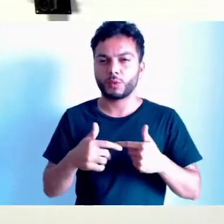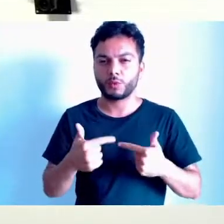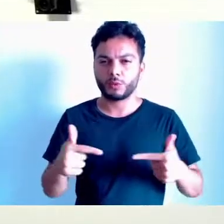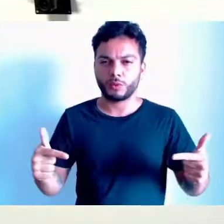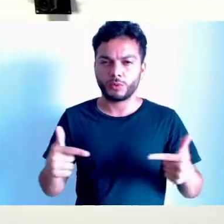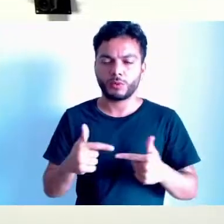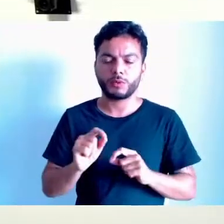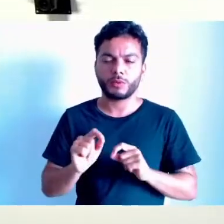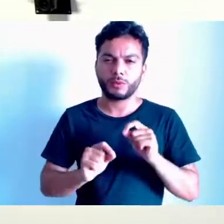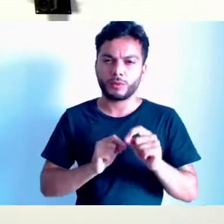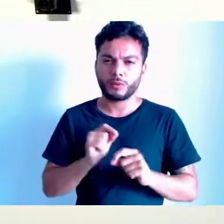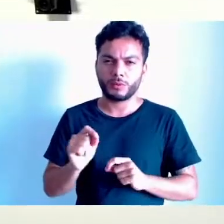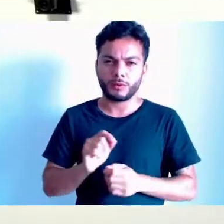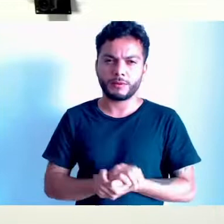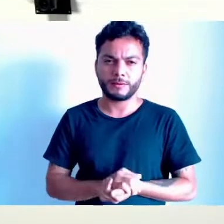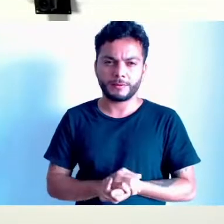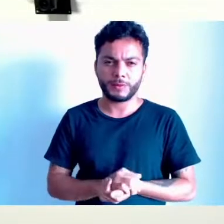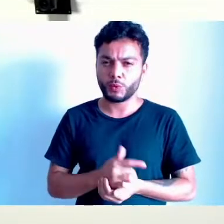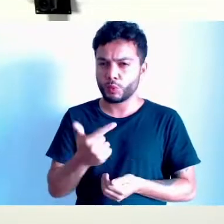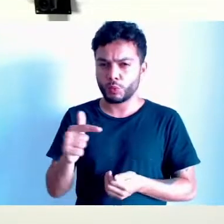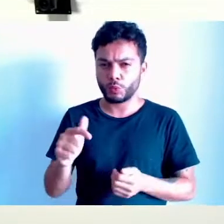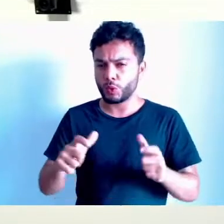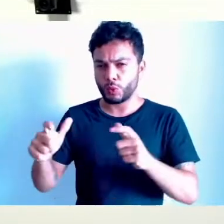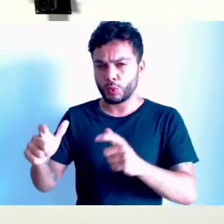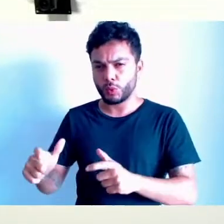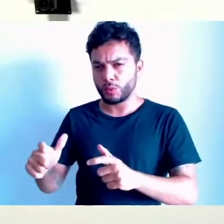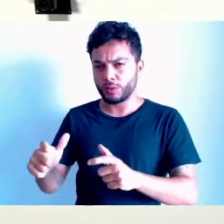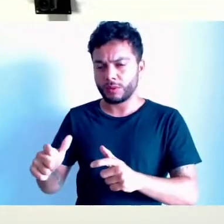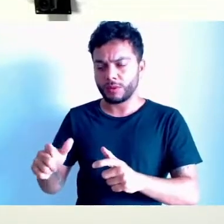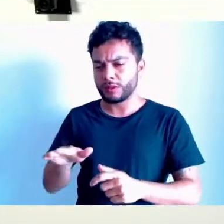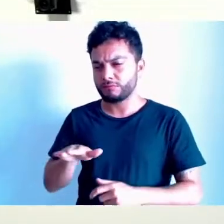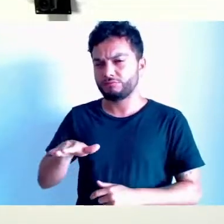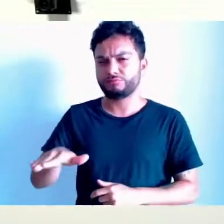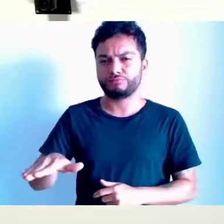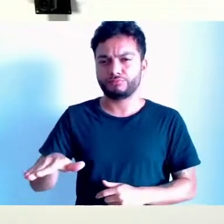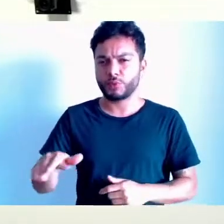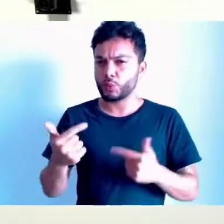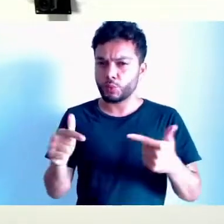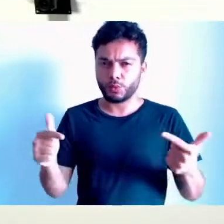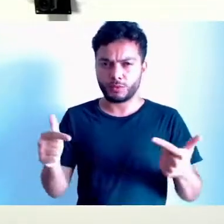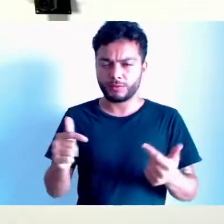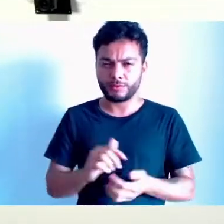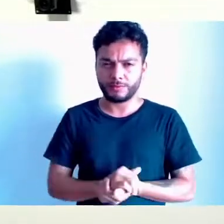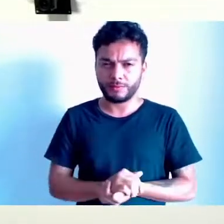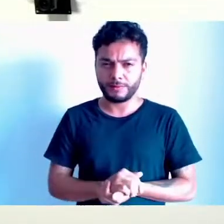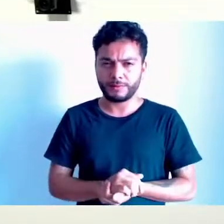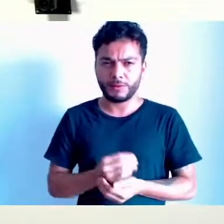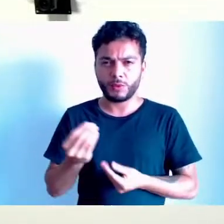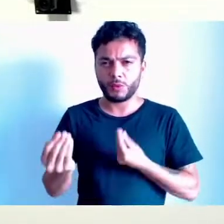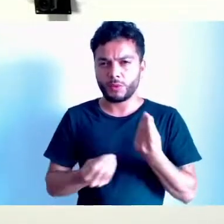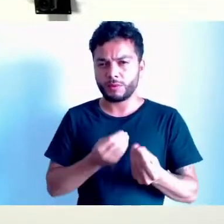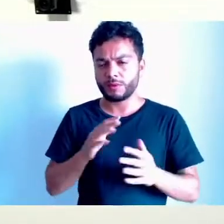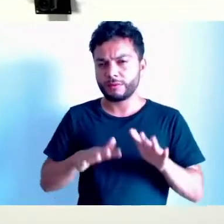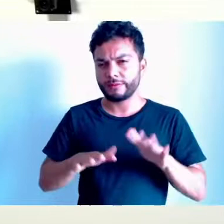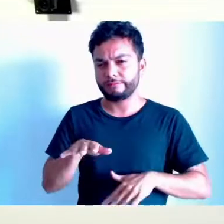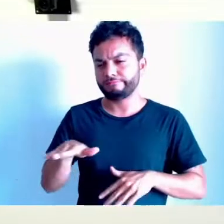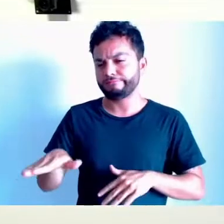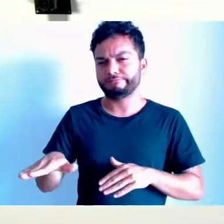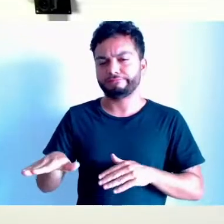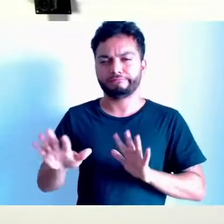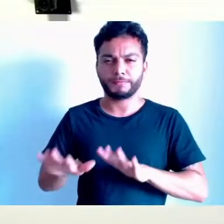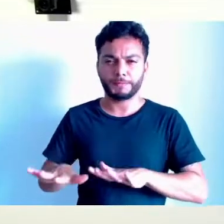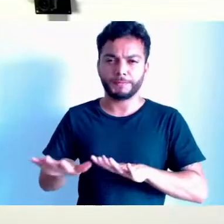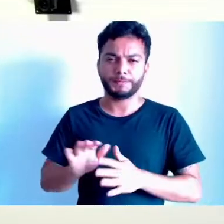Não tinha nem pátio para deixar os caminhões alugados, que eram colocados na reciclagem. Dormiam ali os caminhões. Mas, enfim,